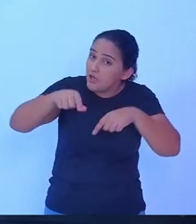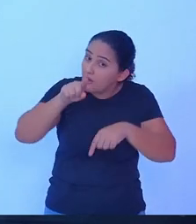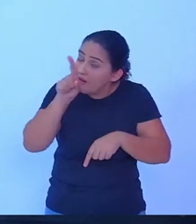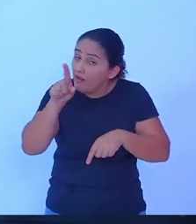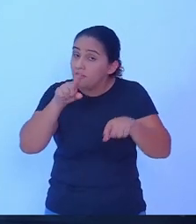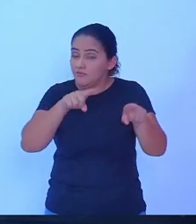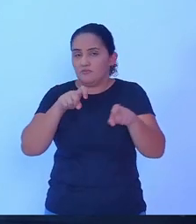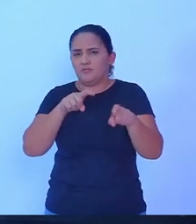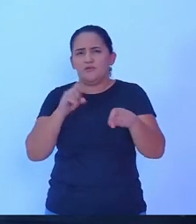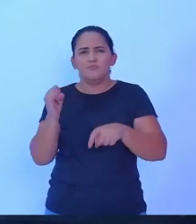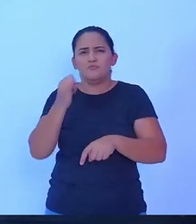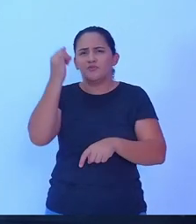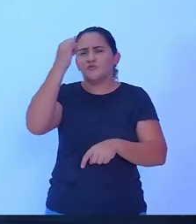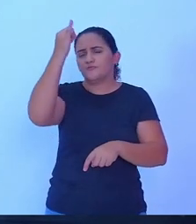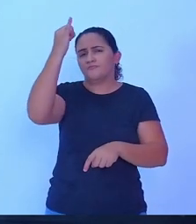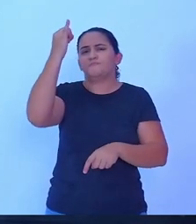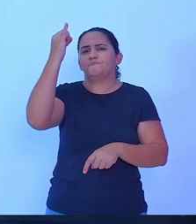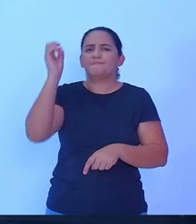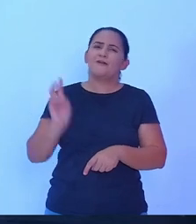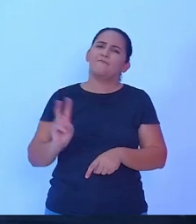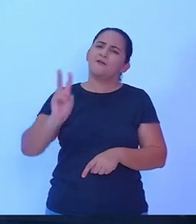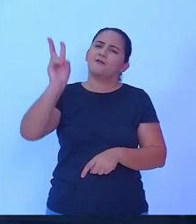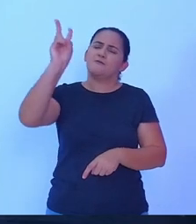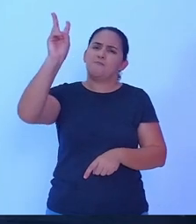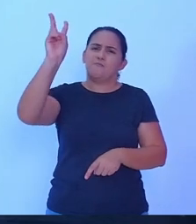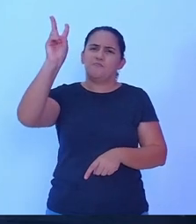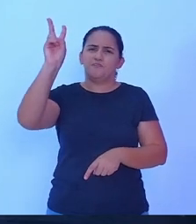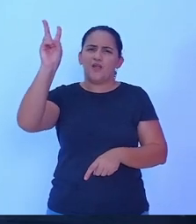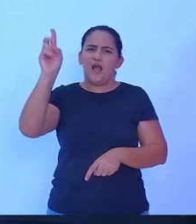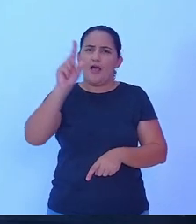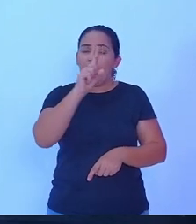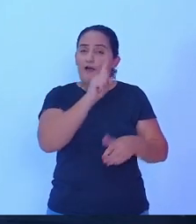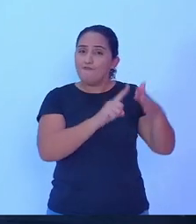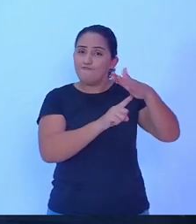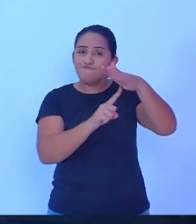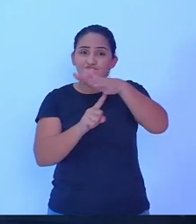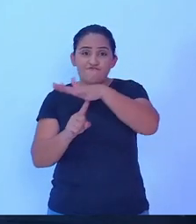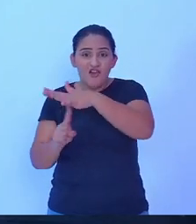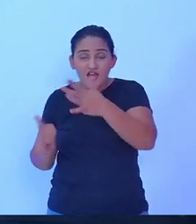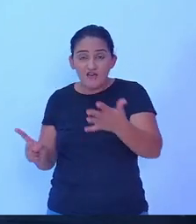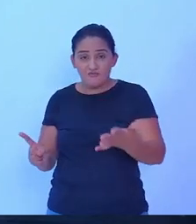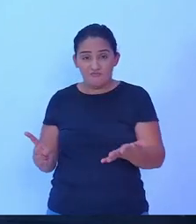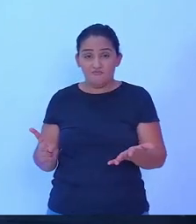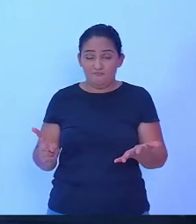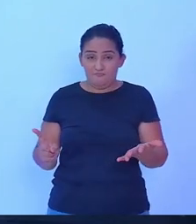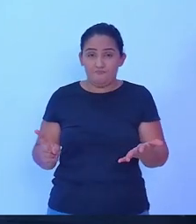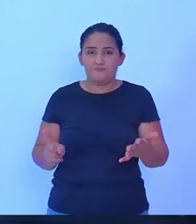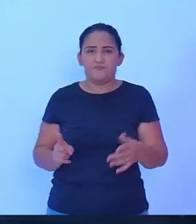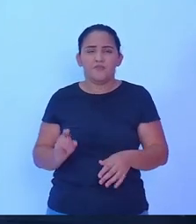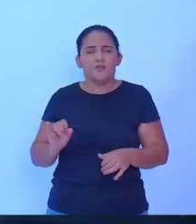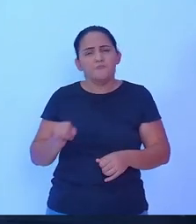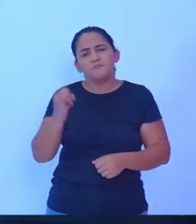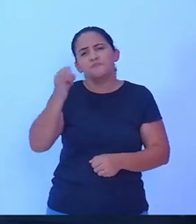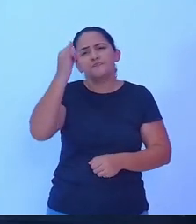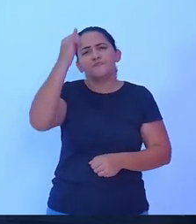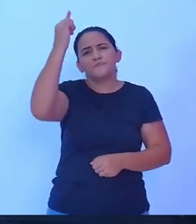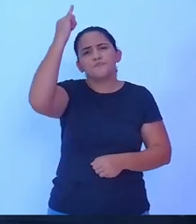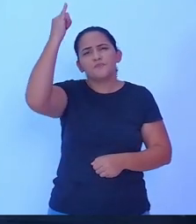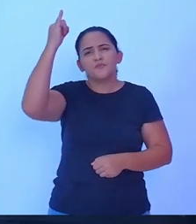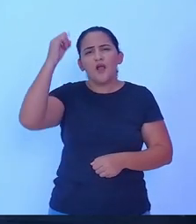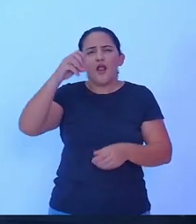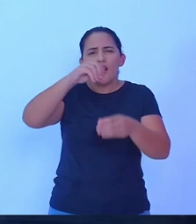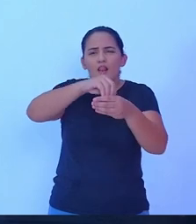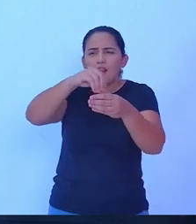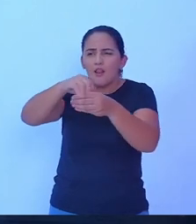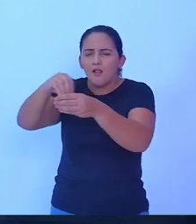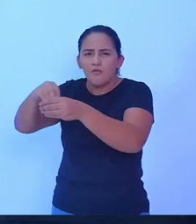da importância de valorizar os nossos feirantes, os nossos feirantes que plantam, que vêm ali quase